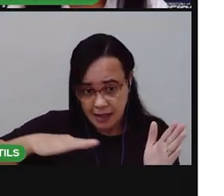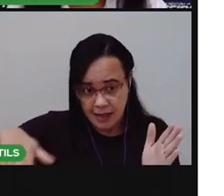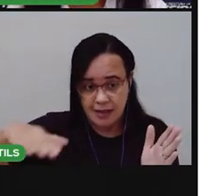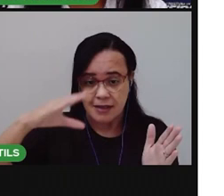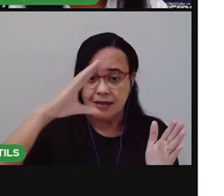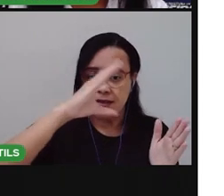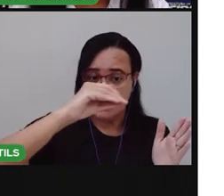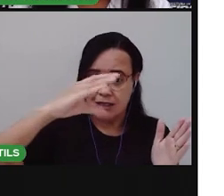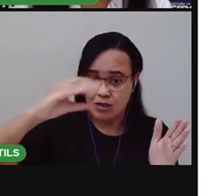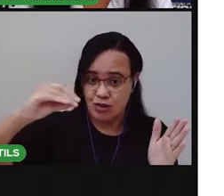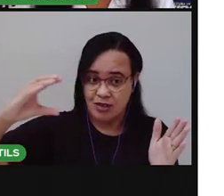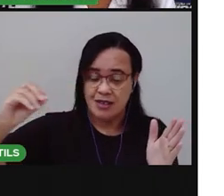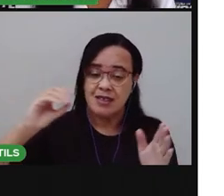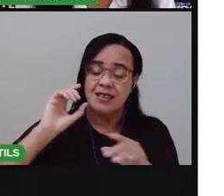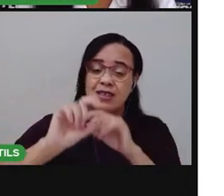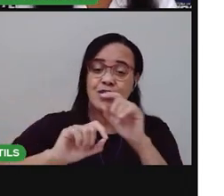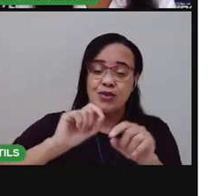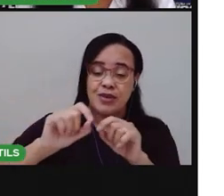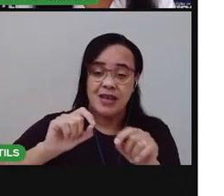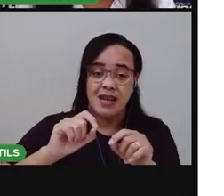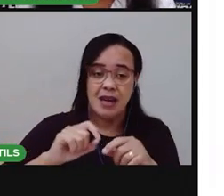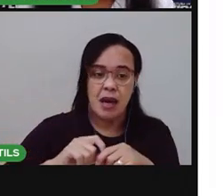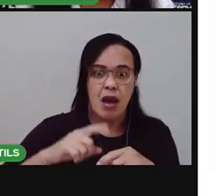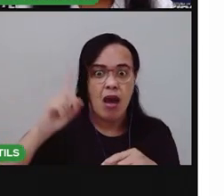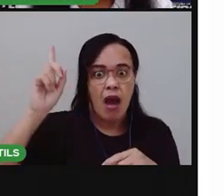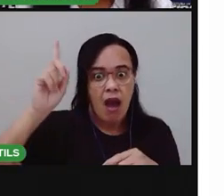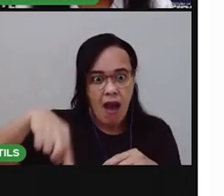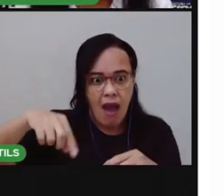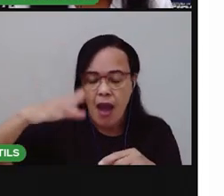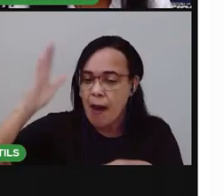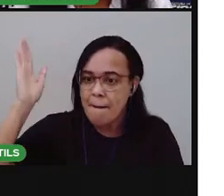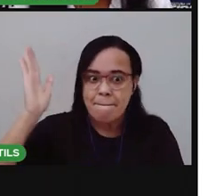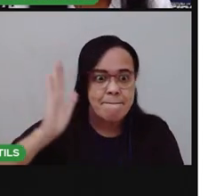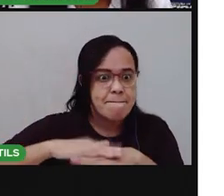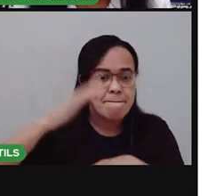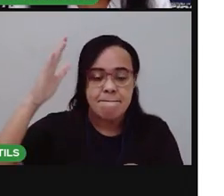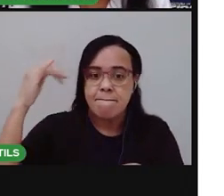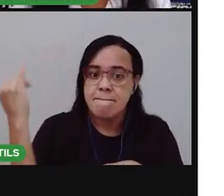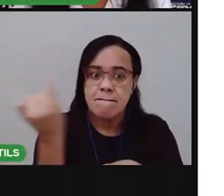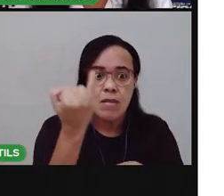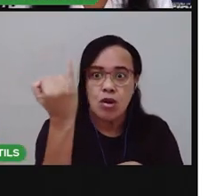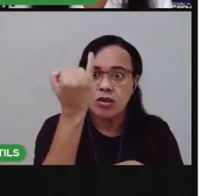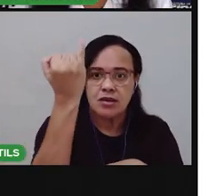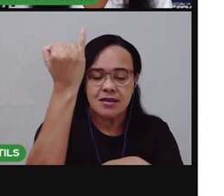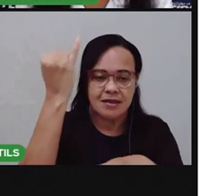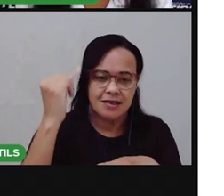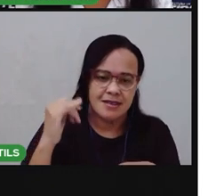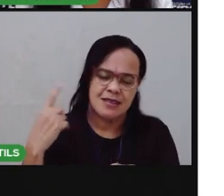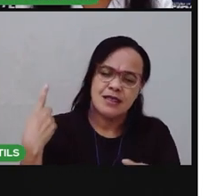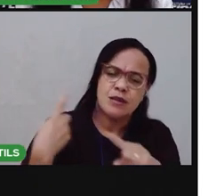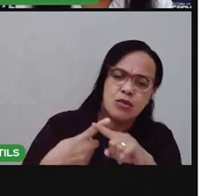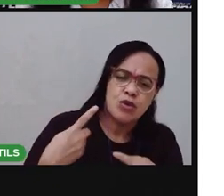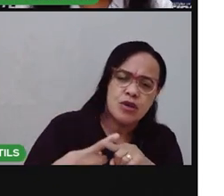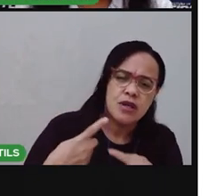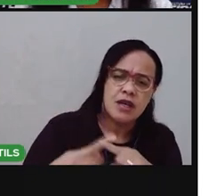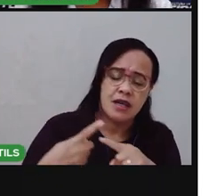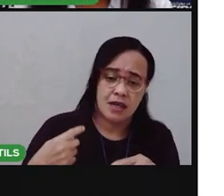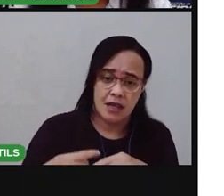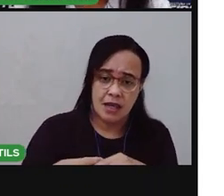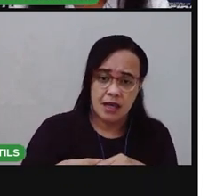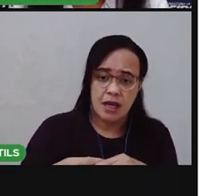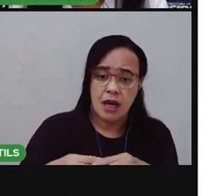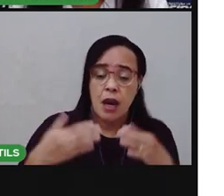mostrar para as outras crianças, é algo muito importante, realmente. Porque ele traz um